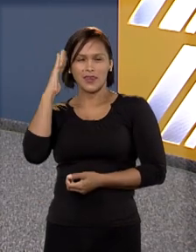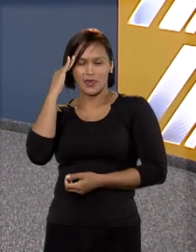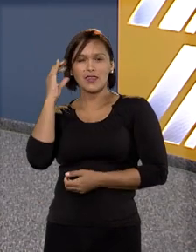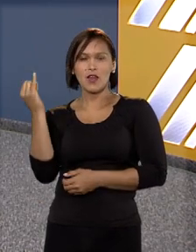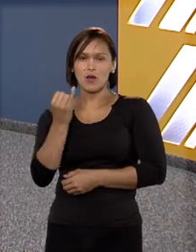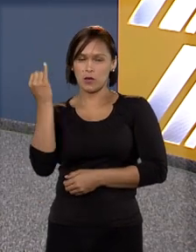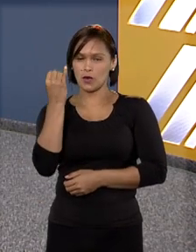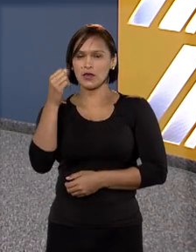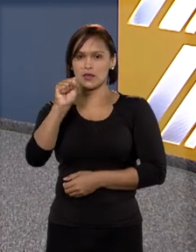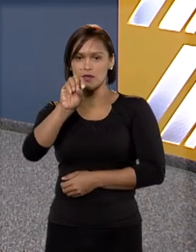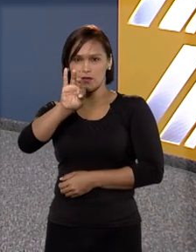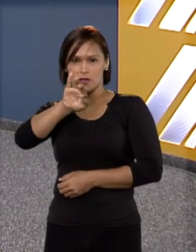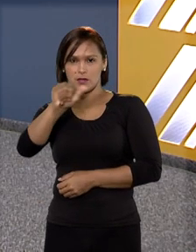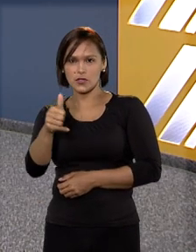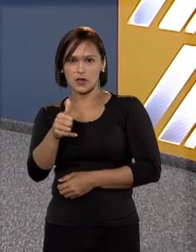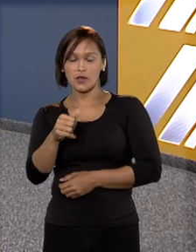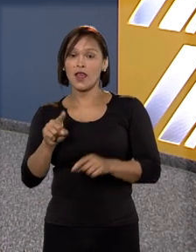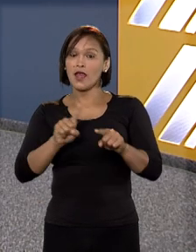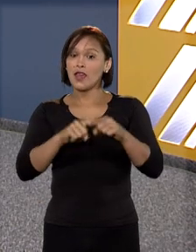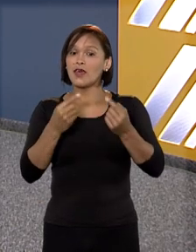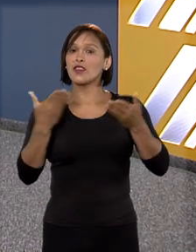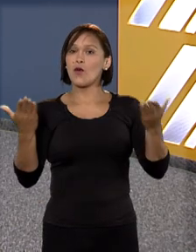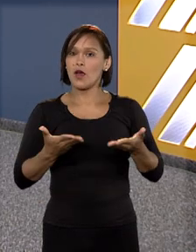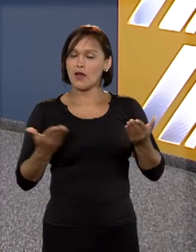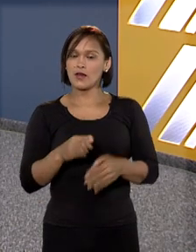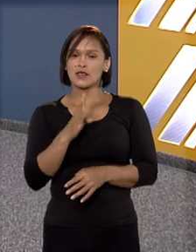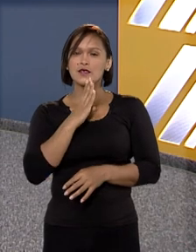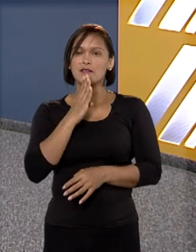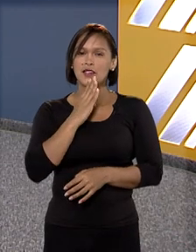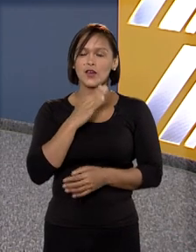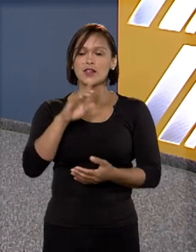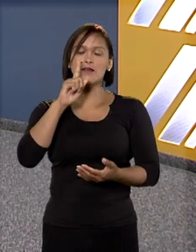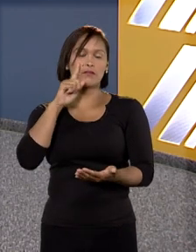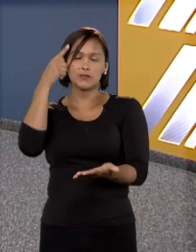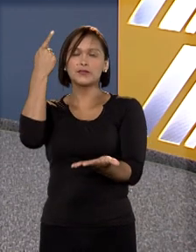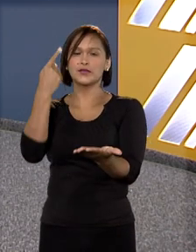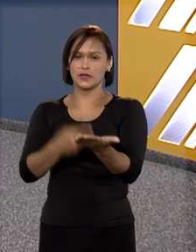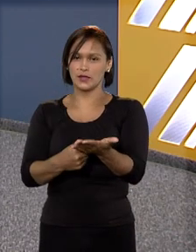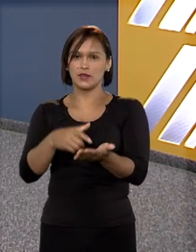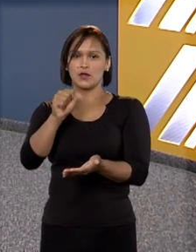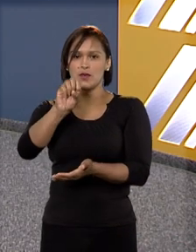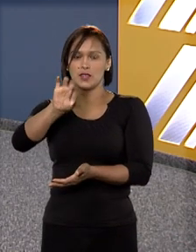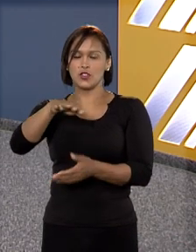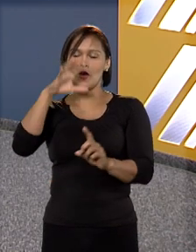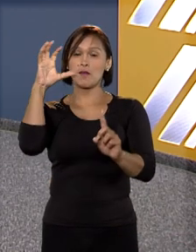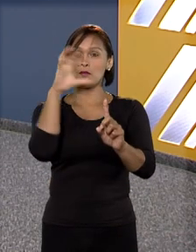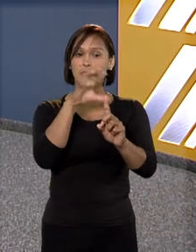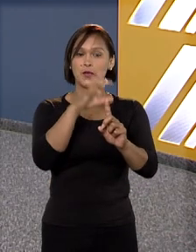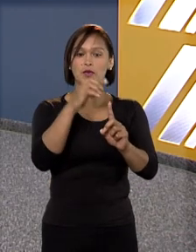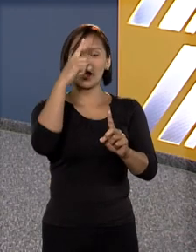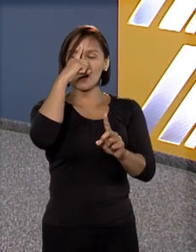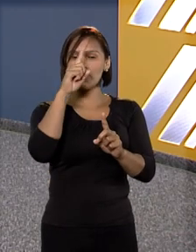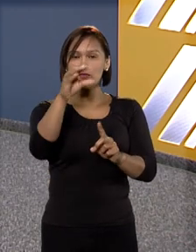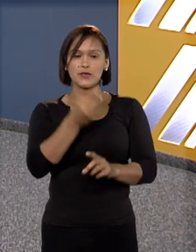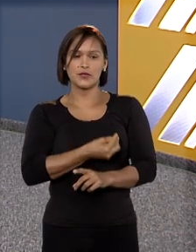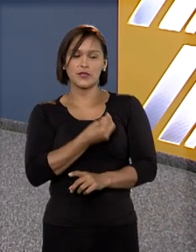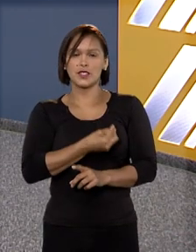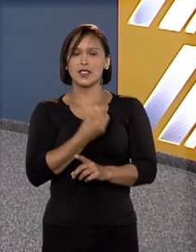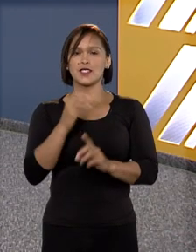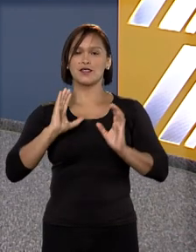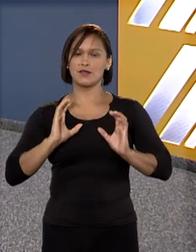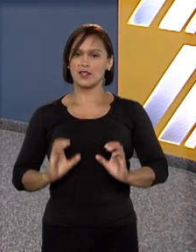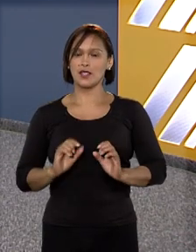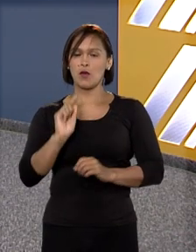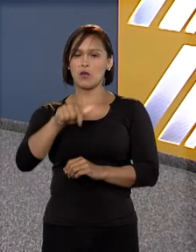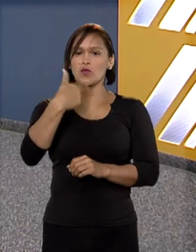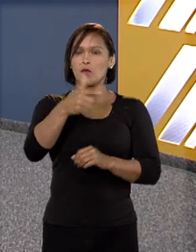Entendeu a importância do STJ? Então agora você vai conhecer decisões do tribunal que impactam diretamente na vida do